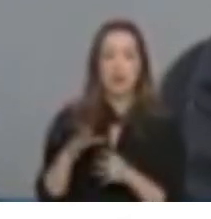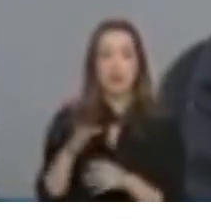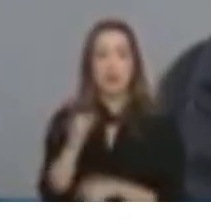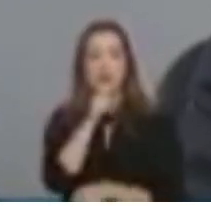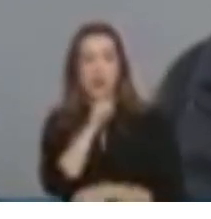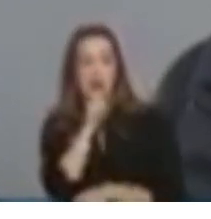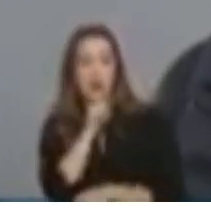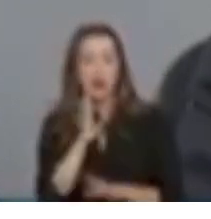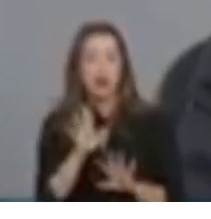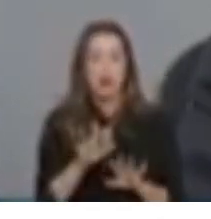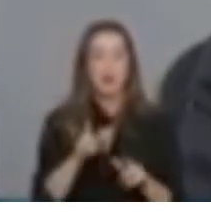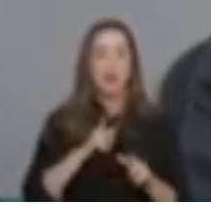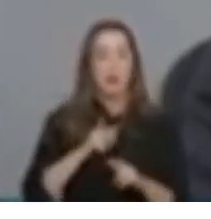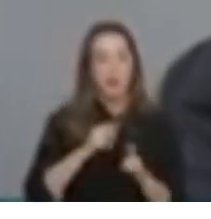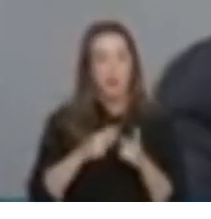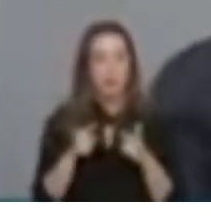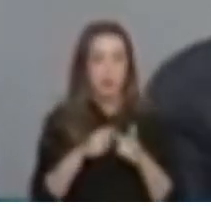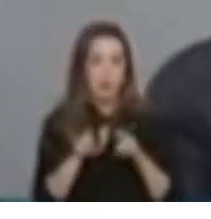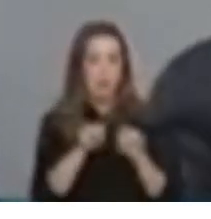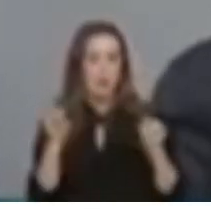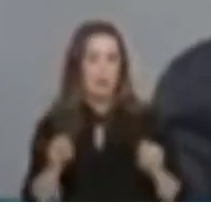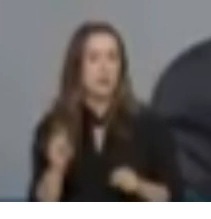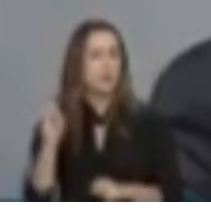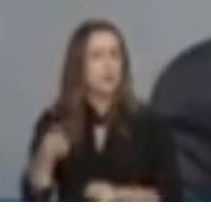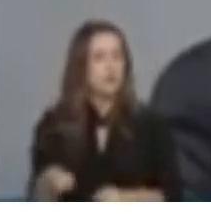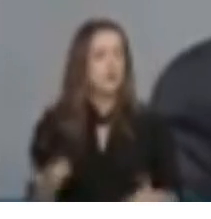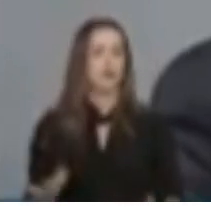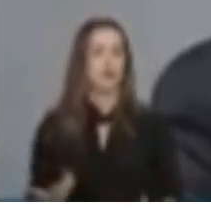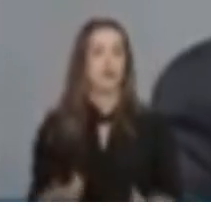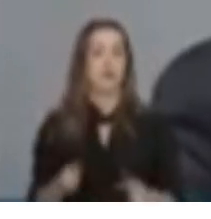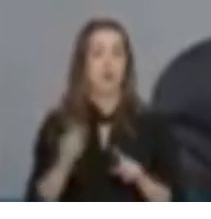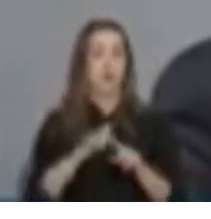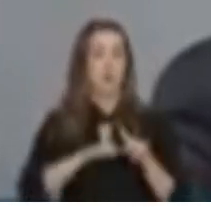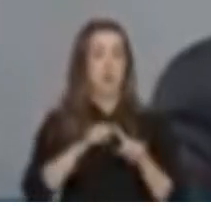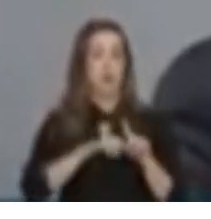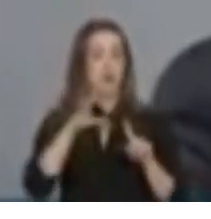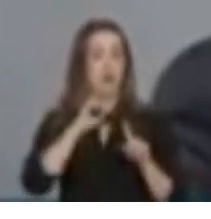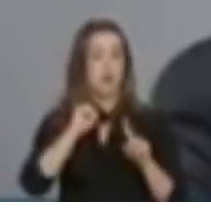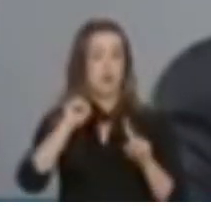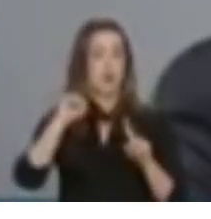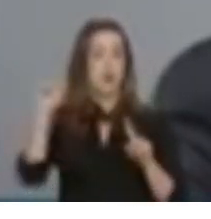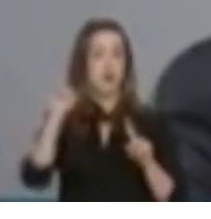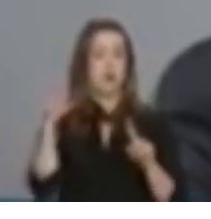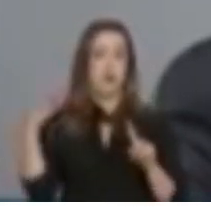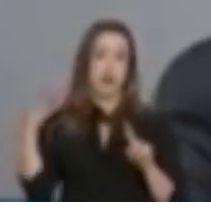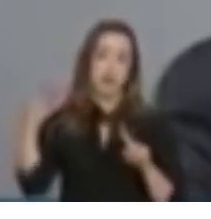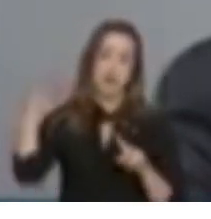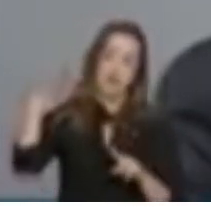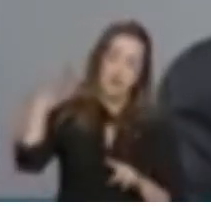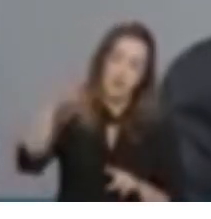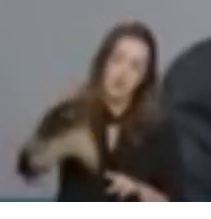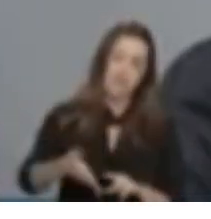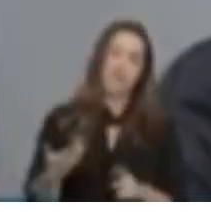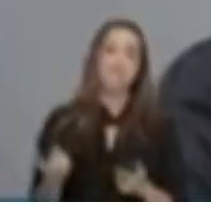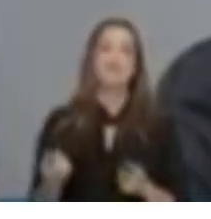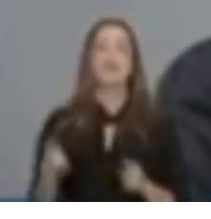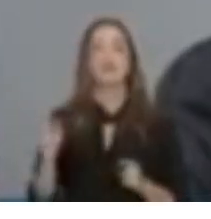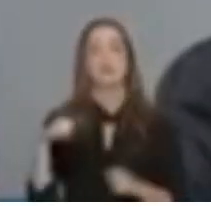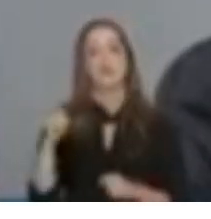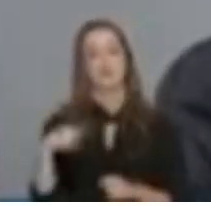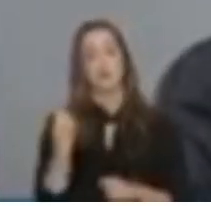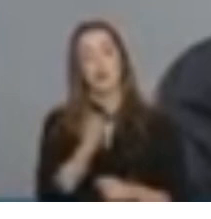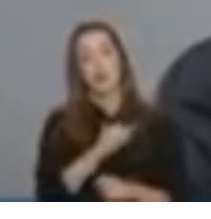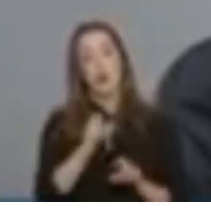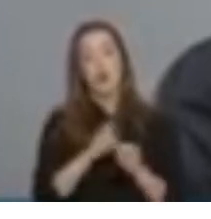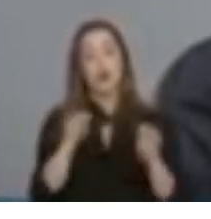Teremos sobrecarga no sistema? Sim. O mês de abril, atravessaremos o mês de abril, atravessaremos com o nosso